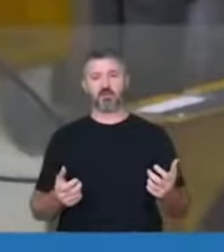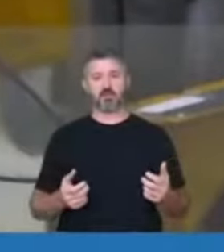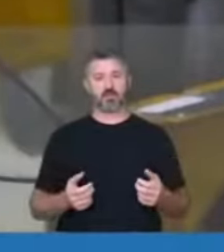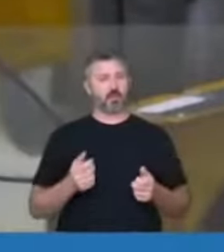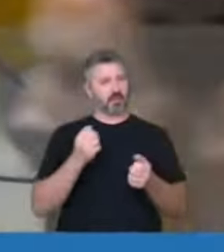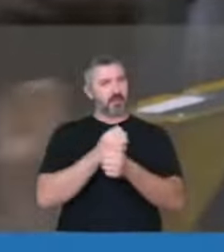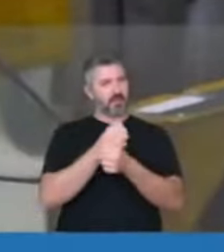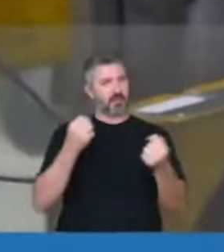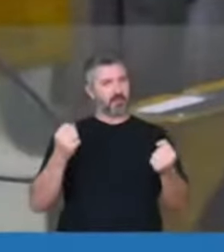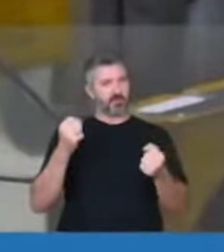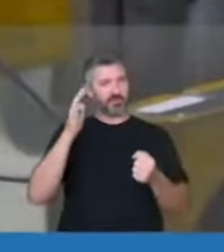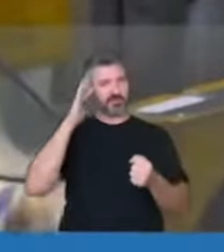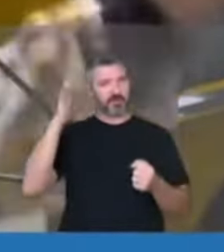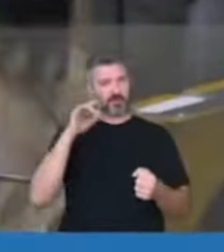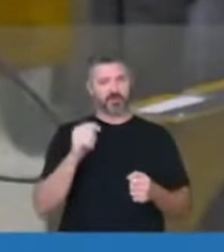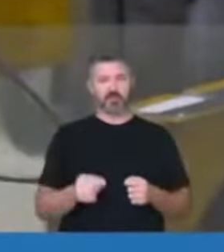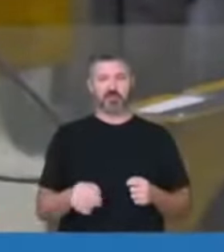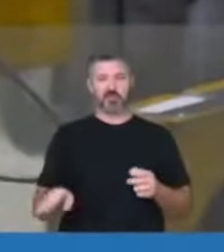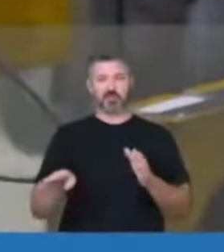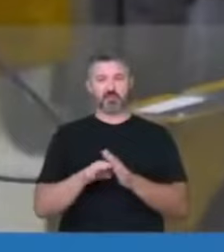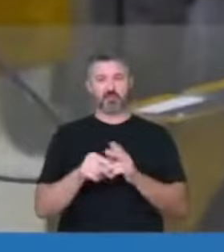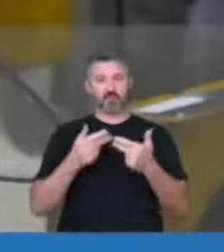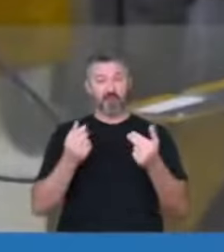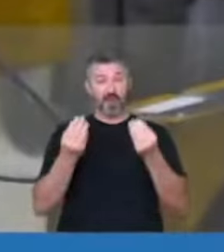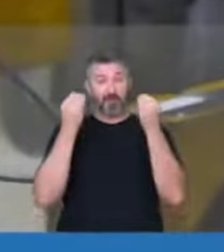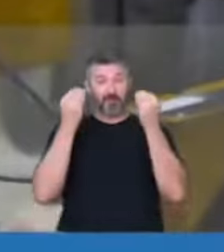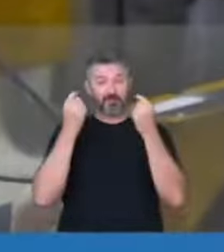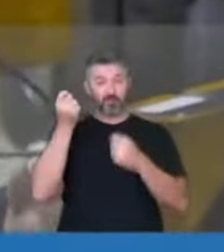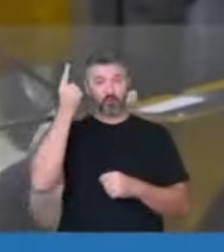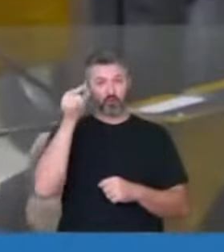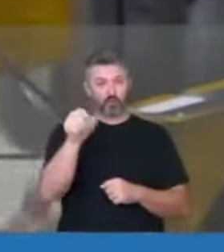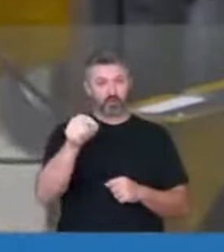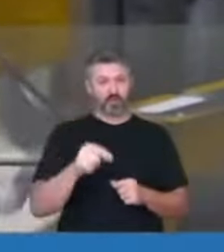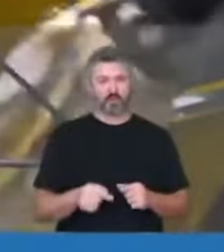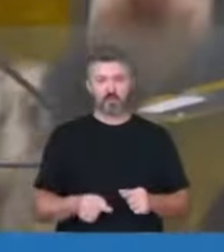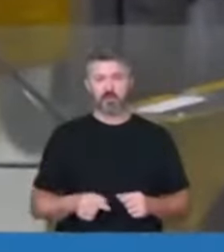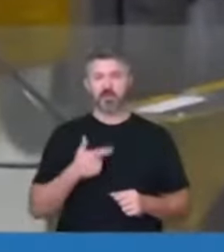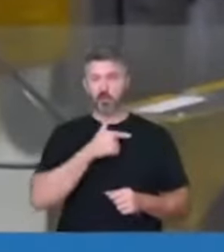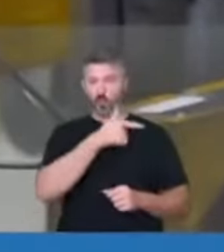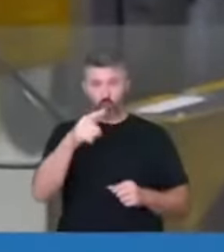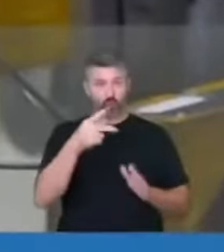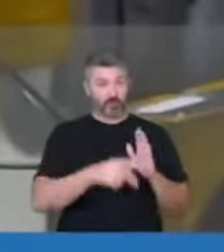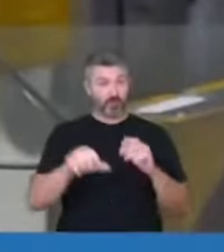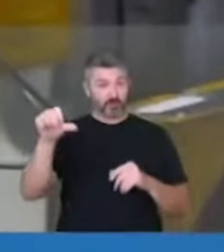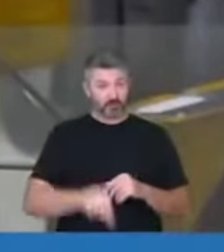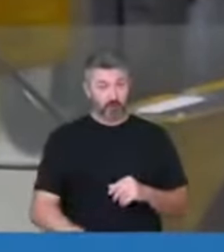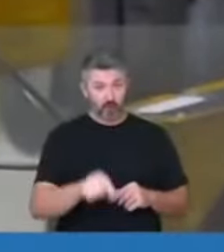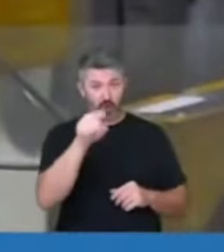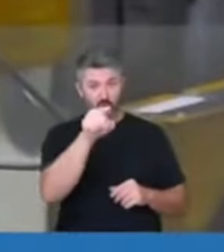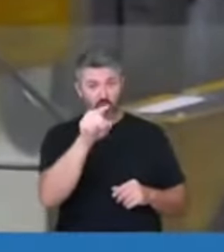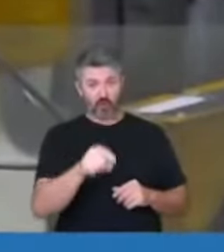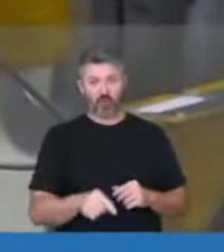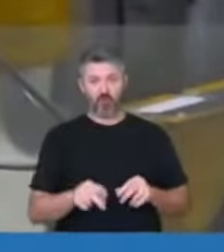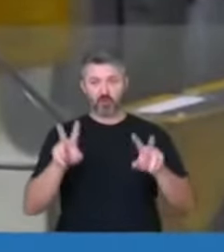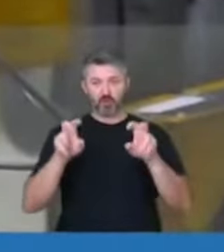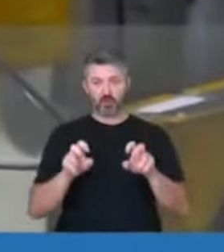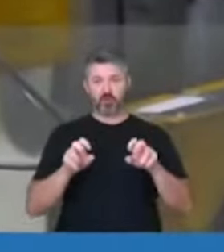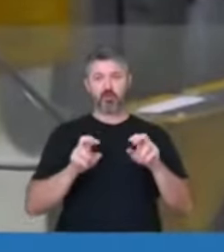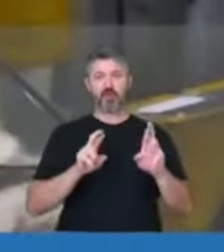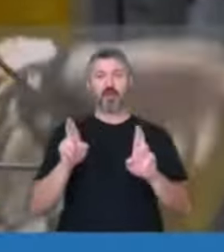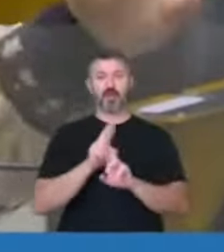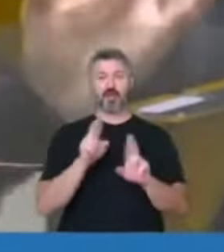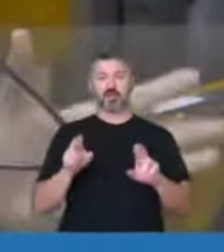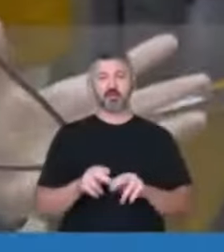se imaginar que nós vamos entrar numa pauta explosiva como essa. tem outro projeto explosivo também em relação às delações